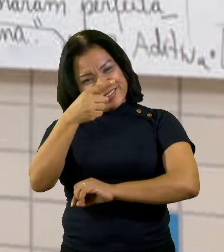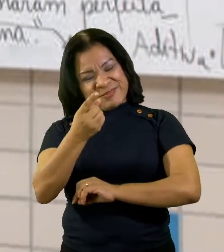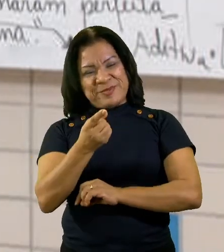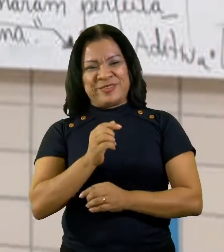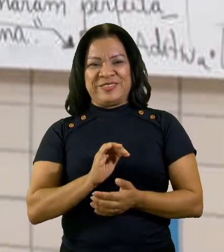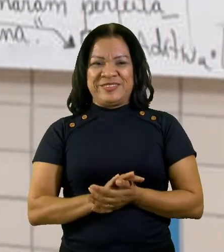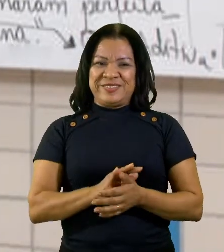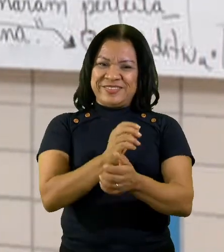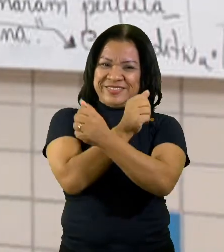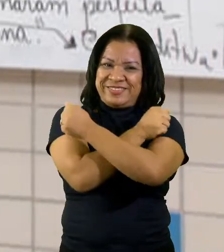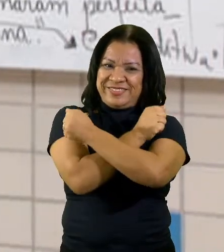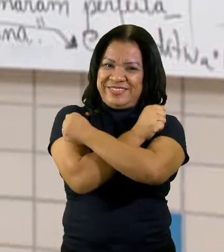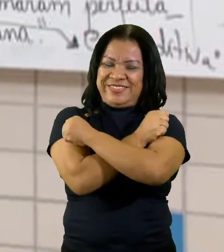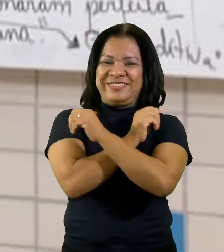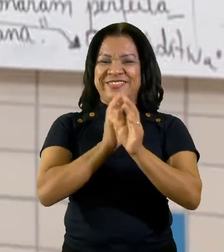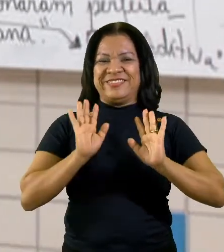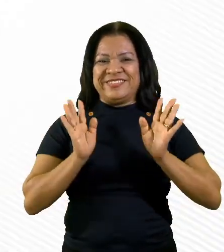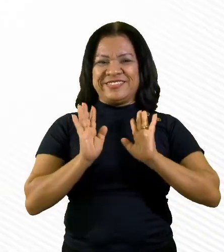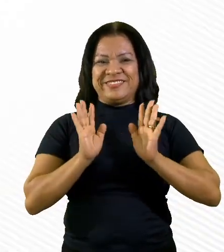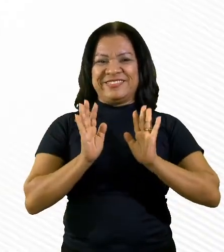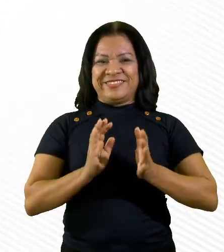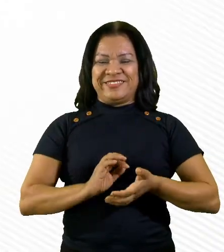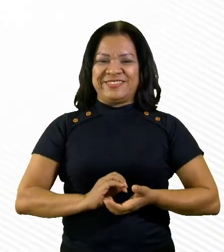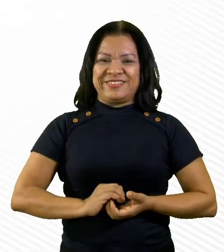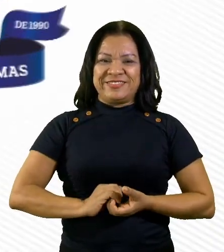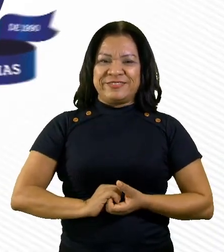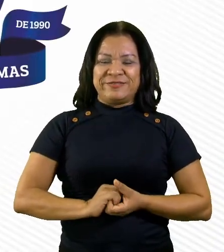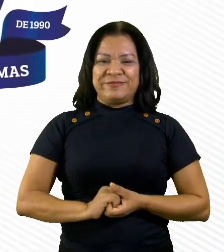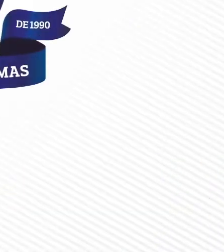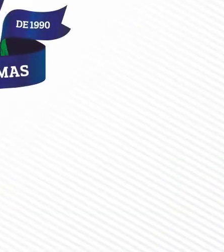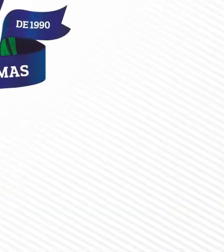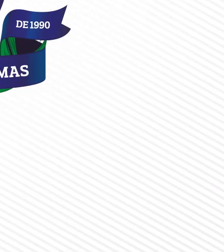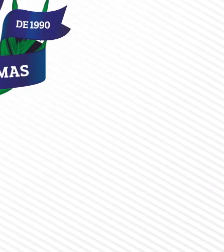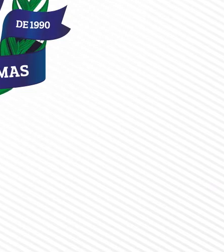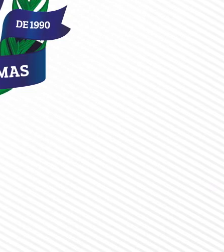abraço. E aí E